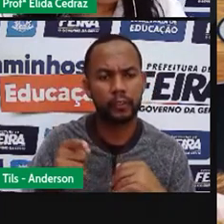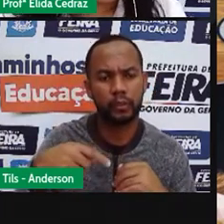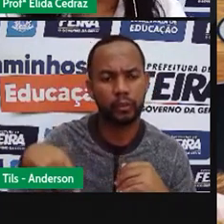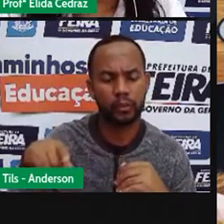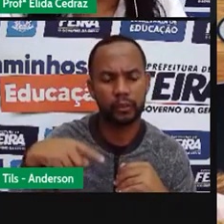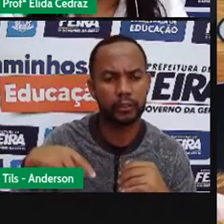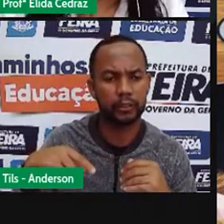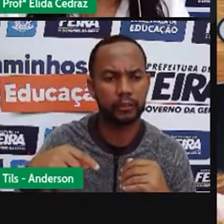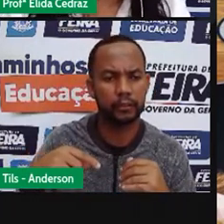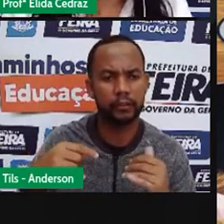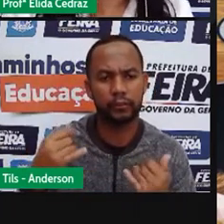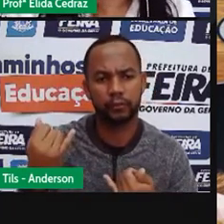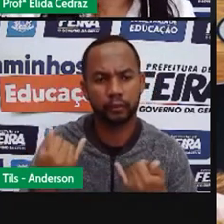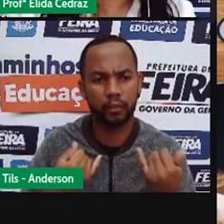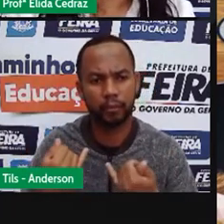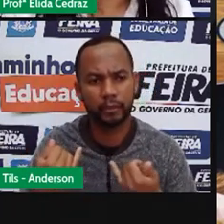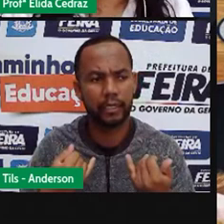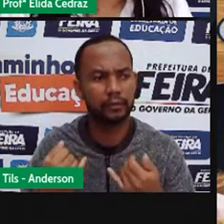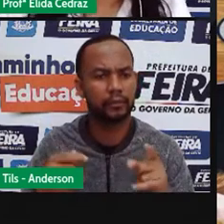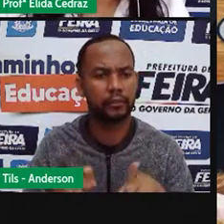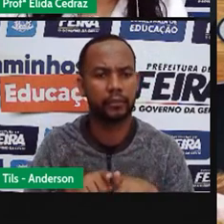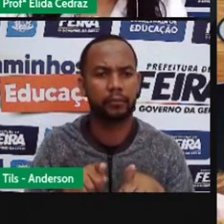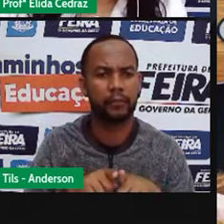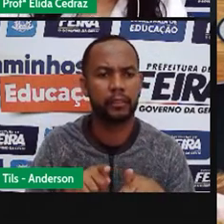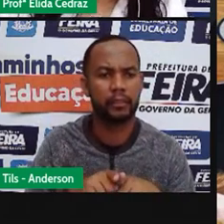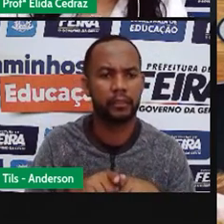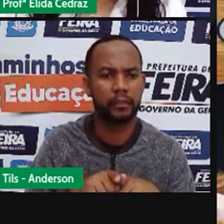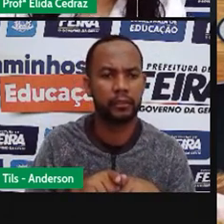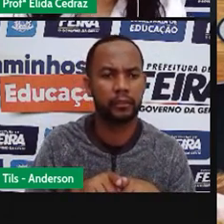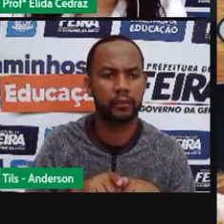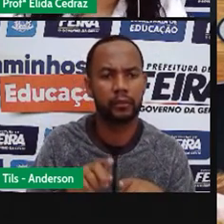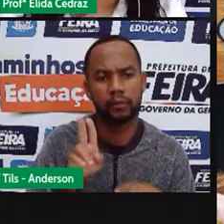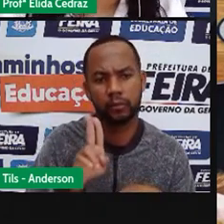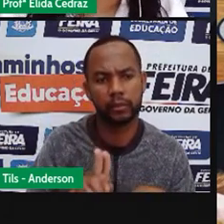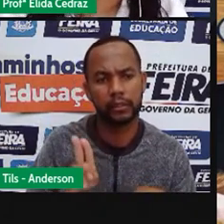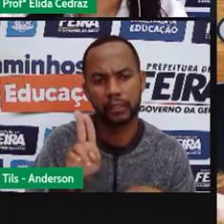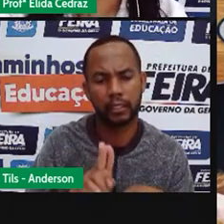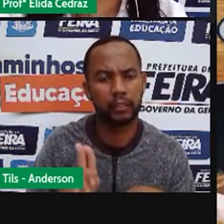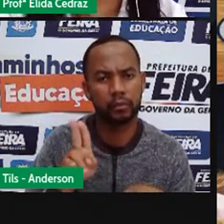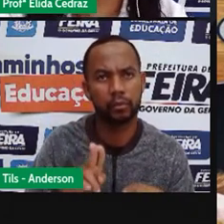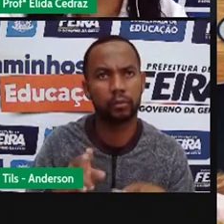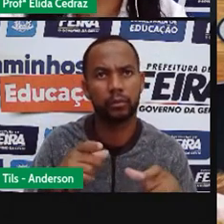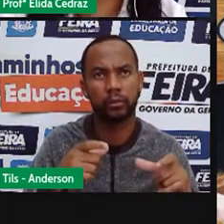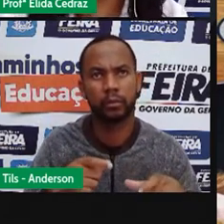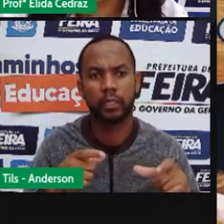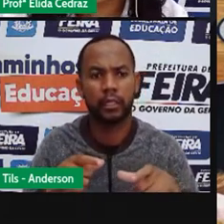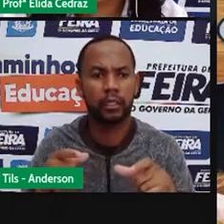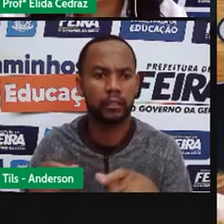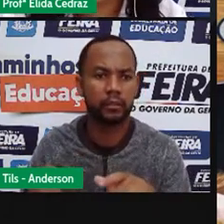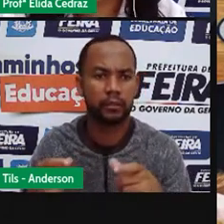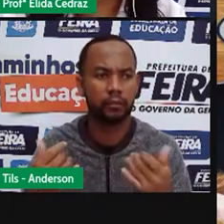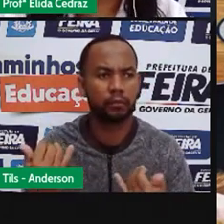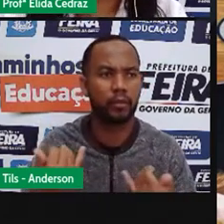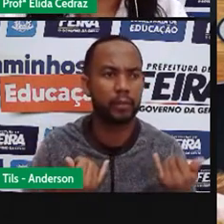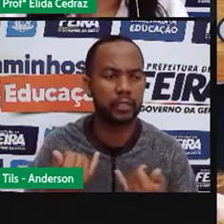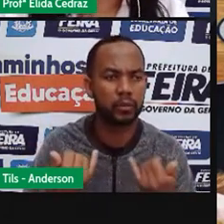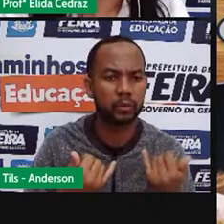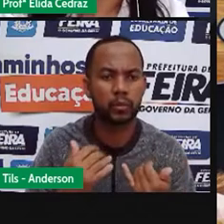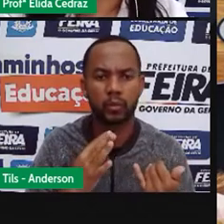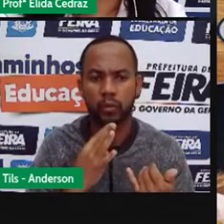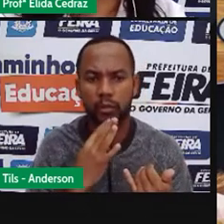informados, de utilizarmos como, em lugar de enviar as informações e conhecimentos,